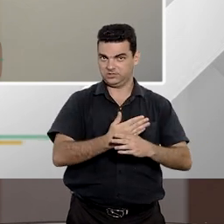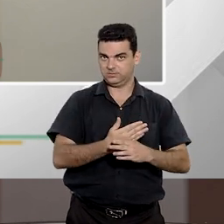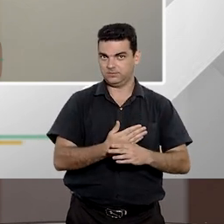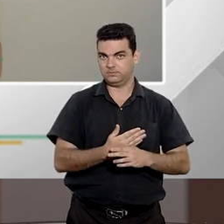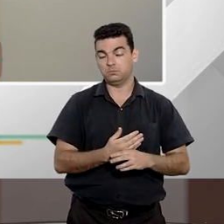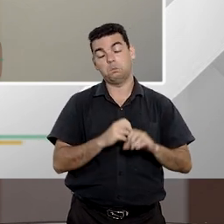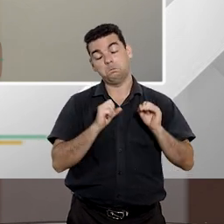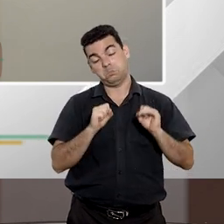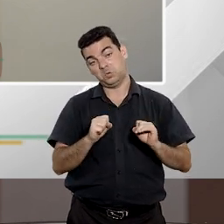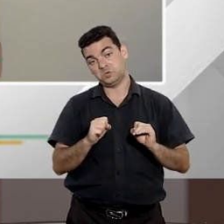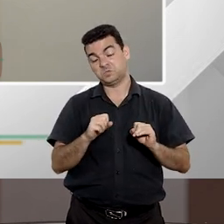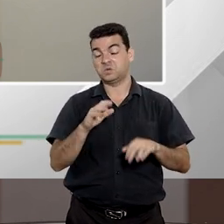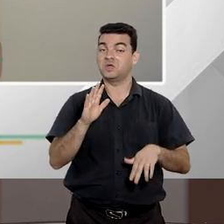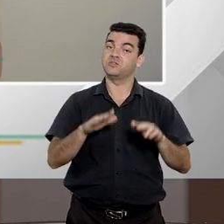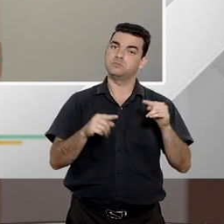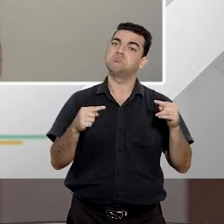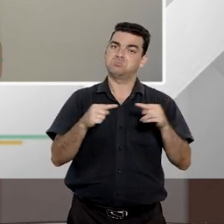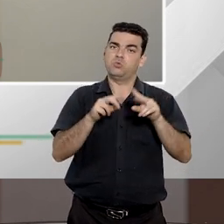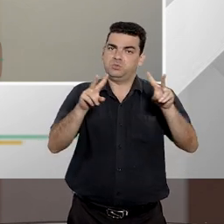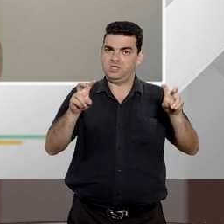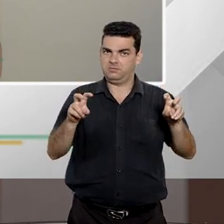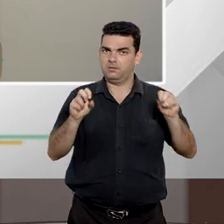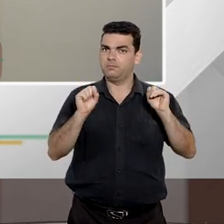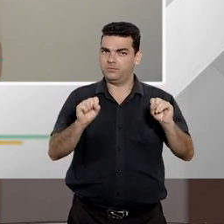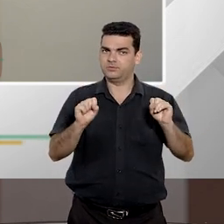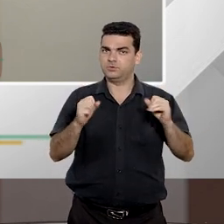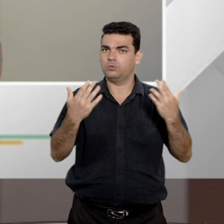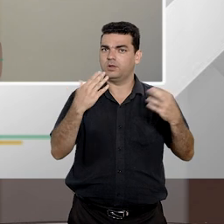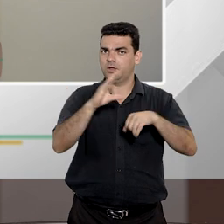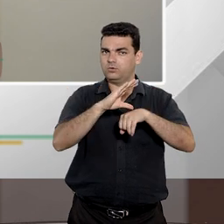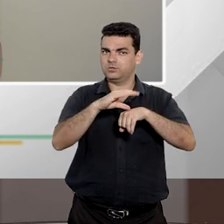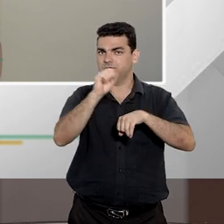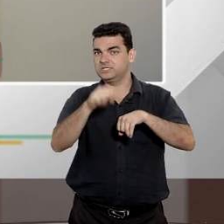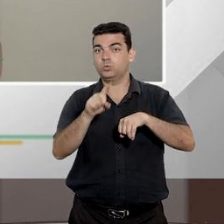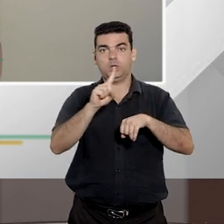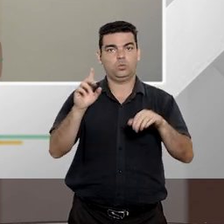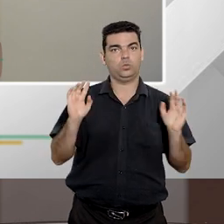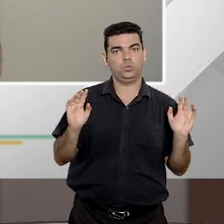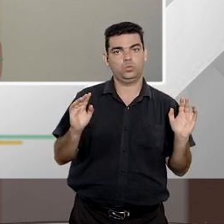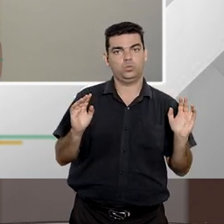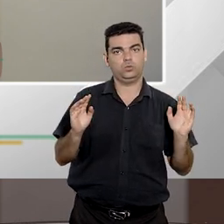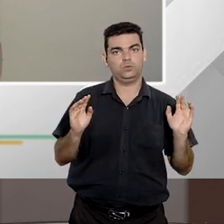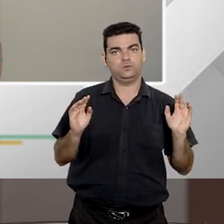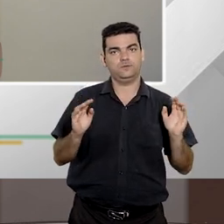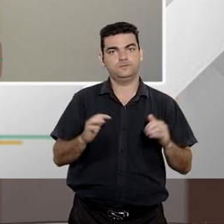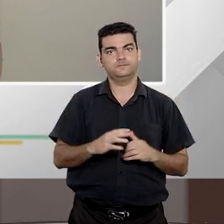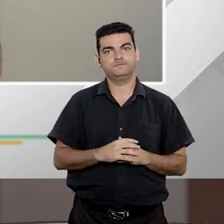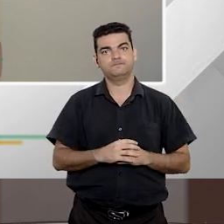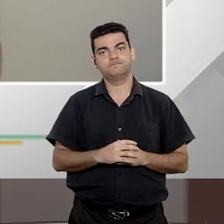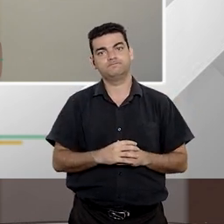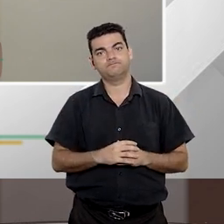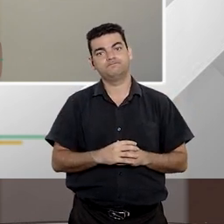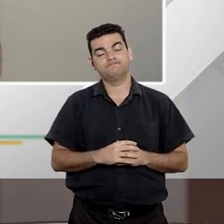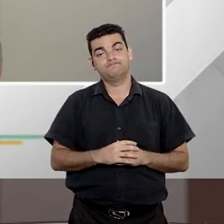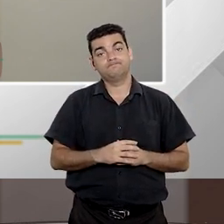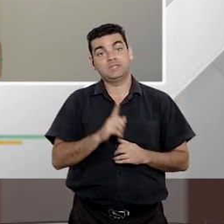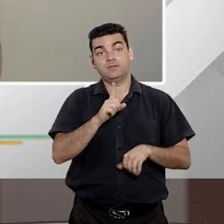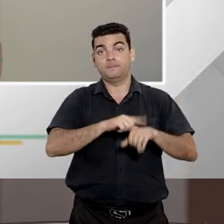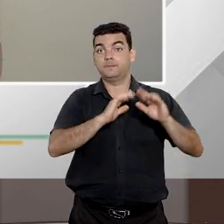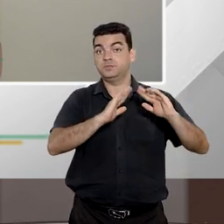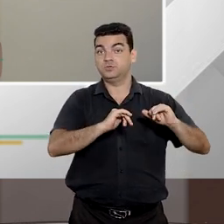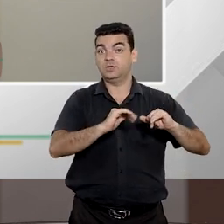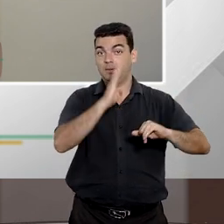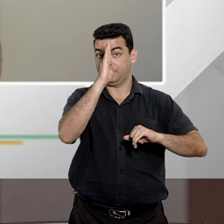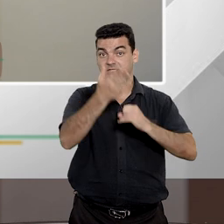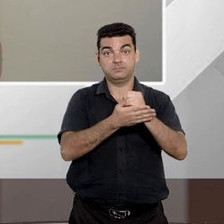ela pode sim abordar esse aspecto de constitucionalidade ou inconstitucionalidade porque nesse caso ele vem